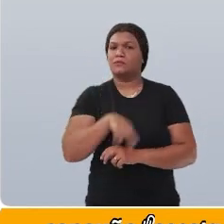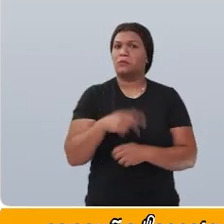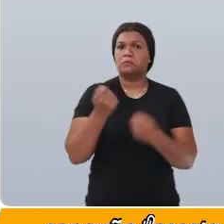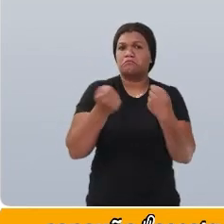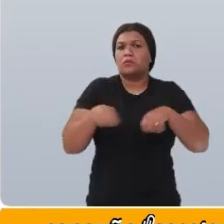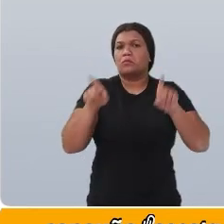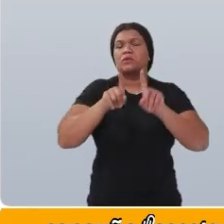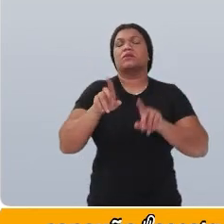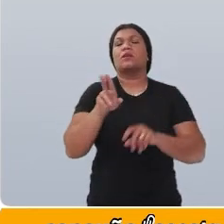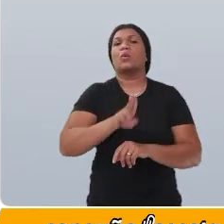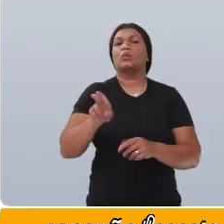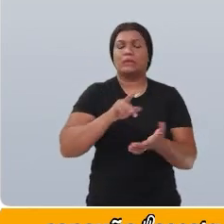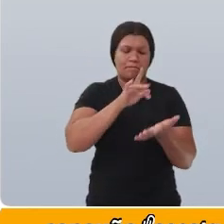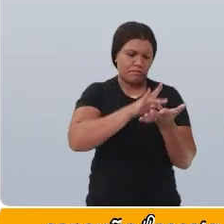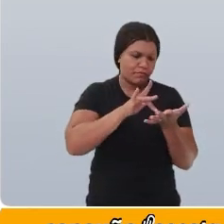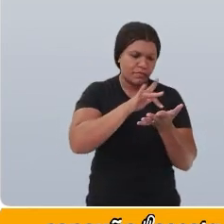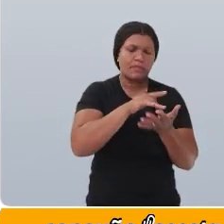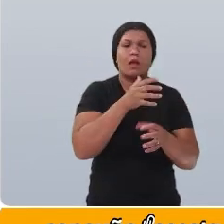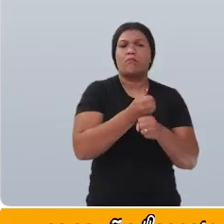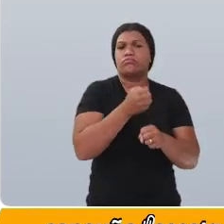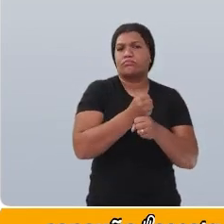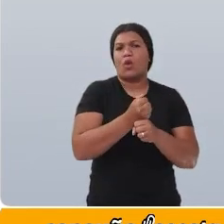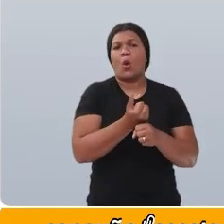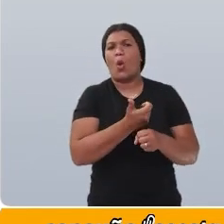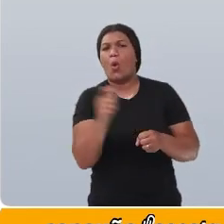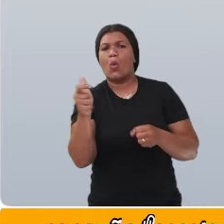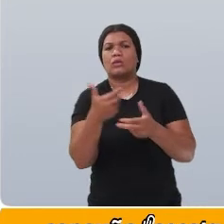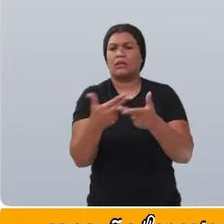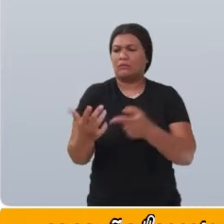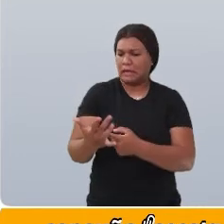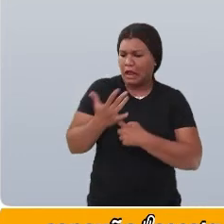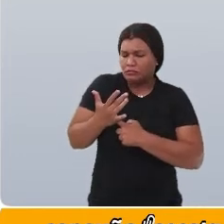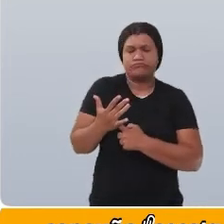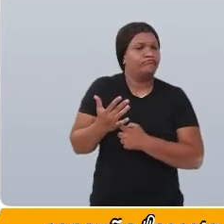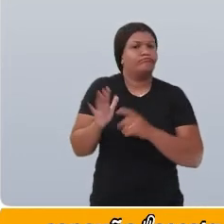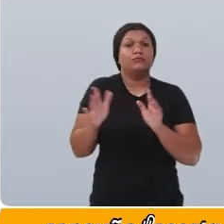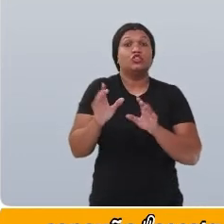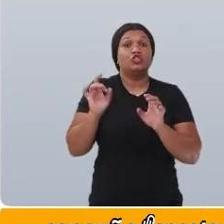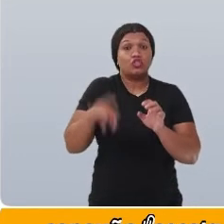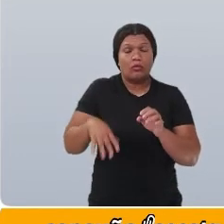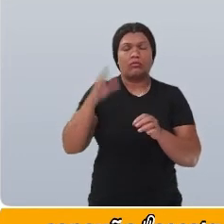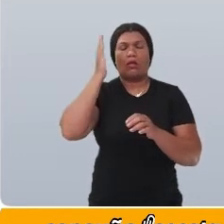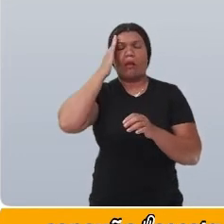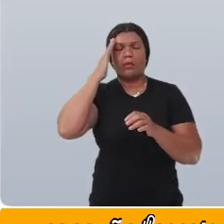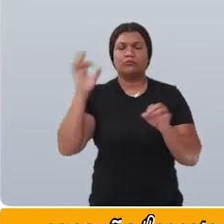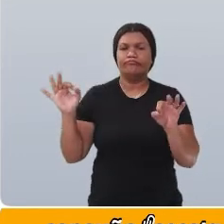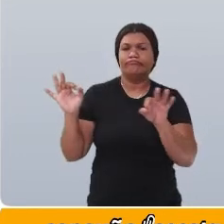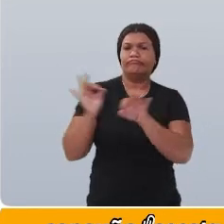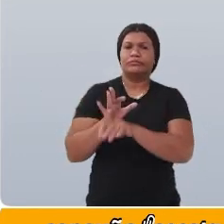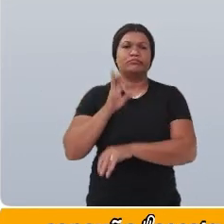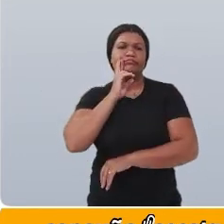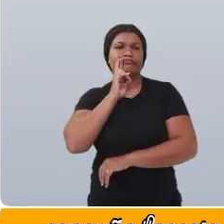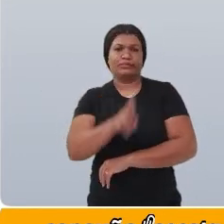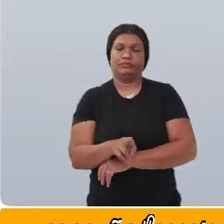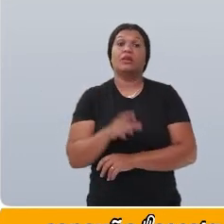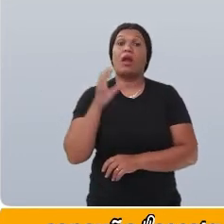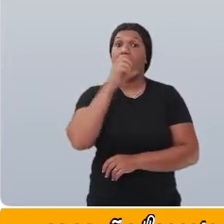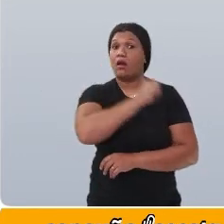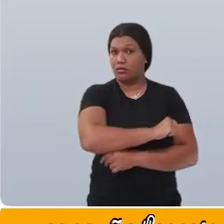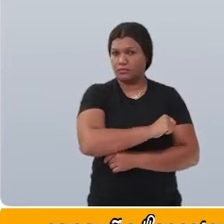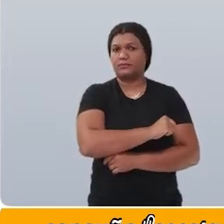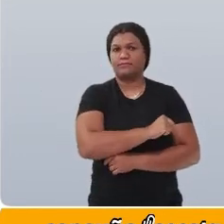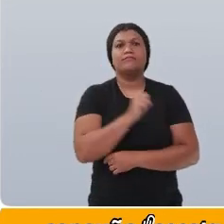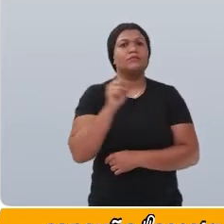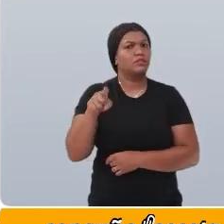utilizemos calculadora ou outro tipo de ajuda. Os cálculos mentais é uma